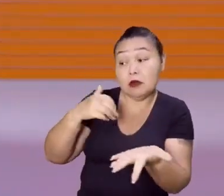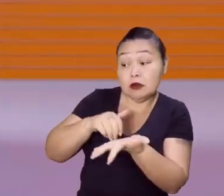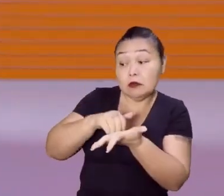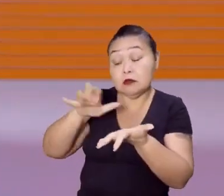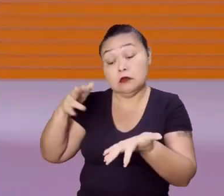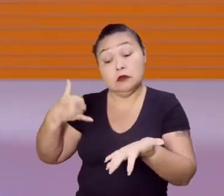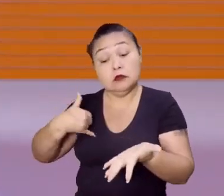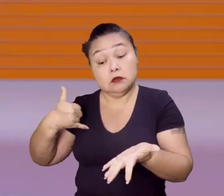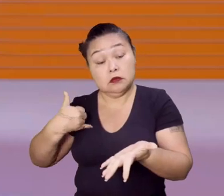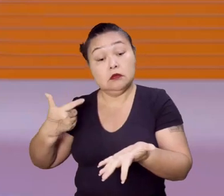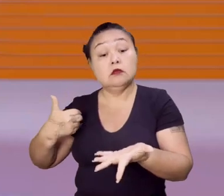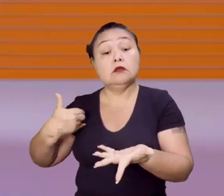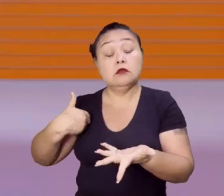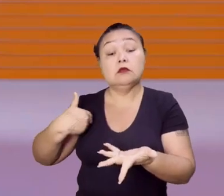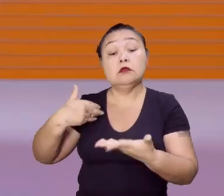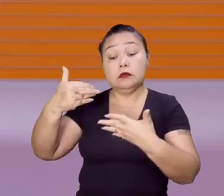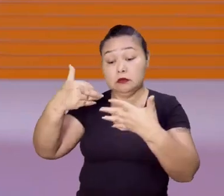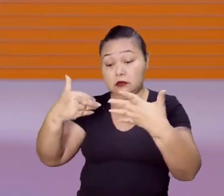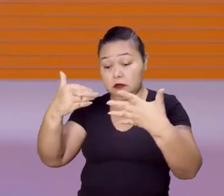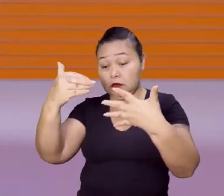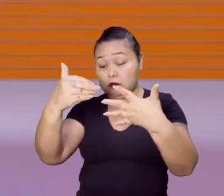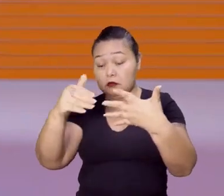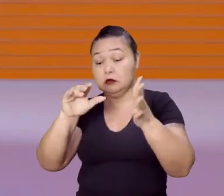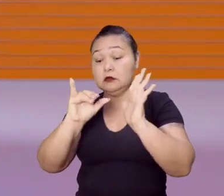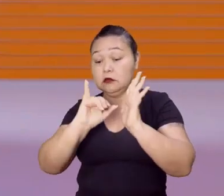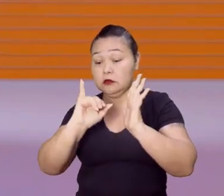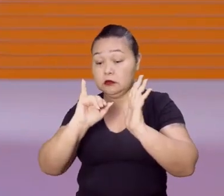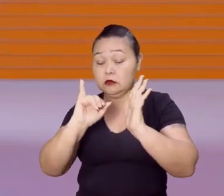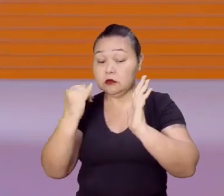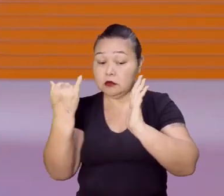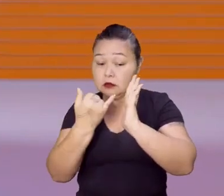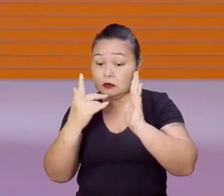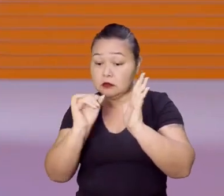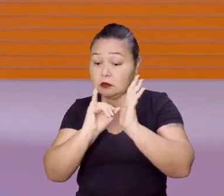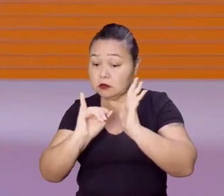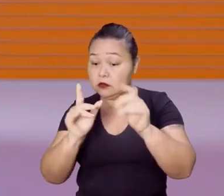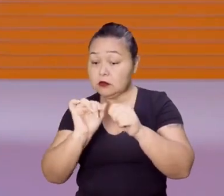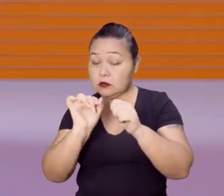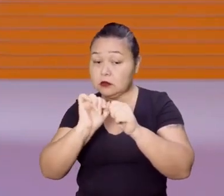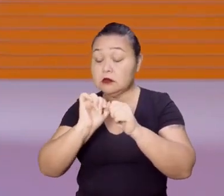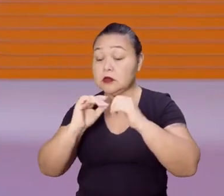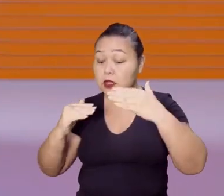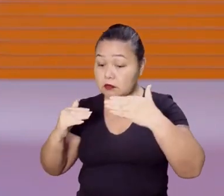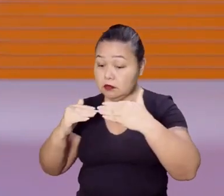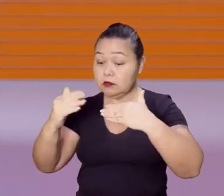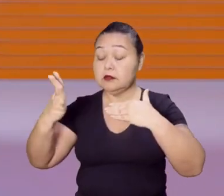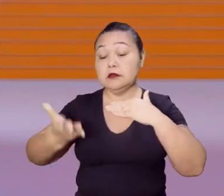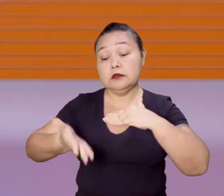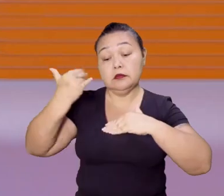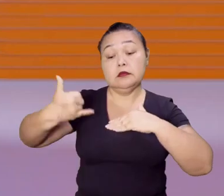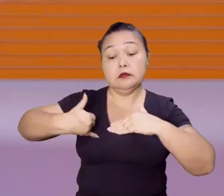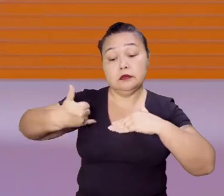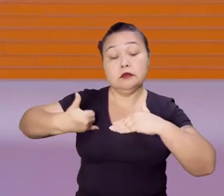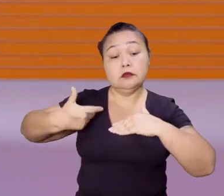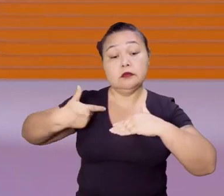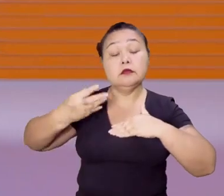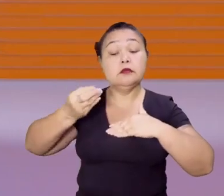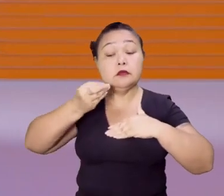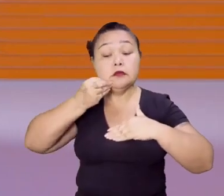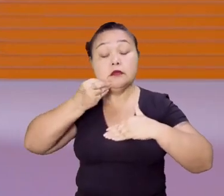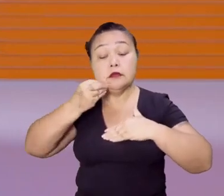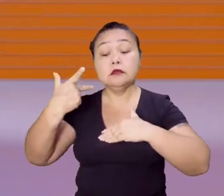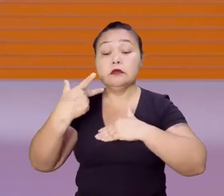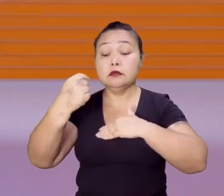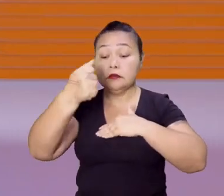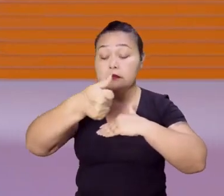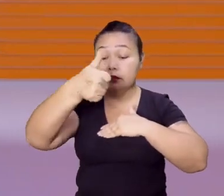idade. Pelo contrário, em alguns editais, o critério de desempate é a própria idade. Se a pessoa tem mais idade, ela tem mais vantagem